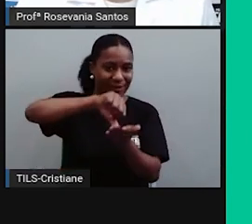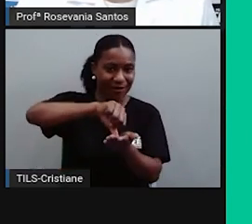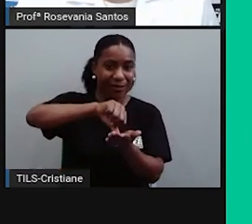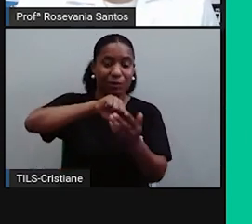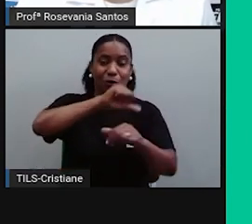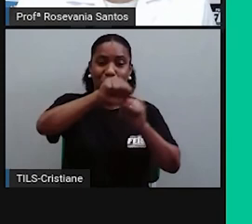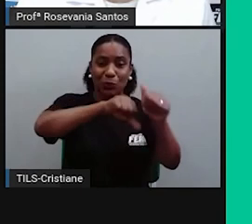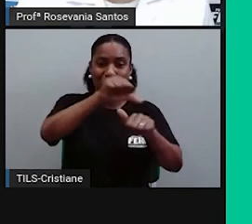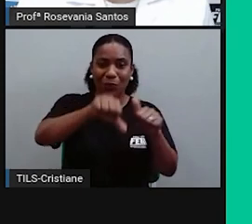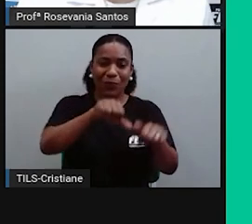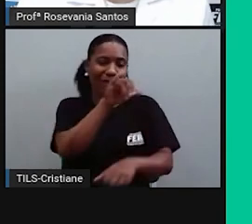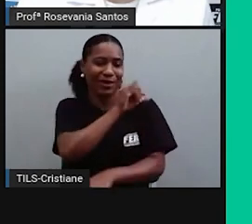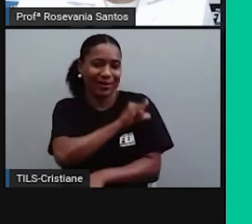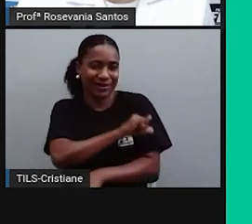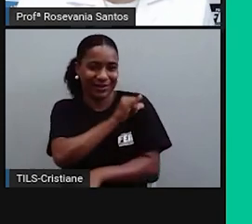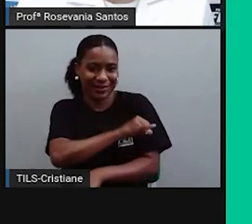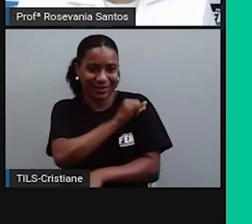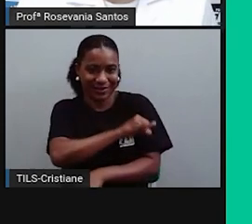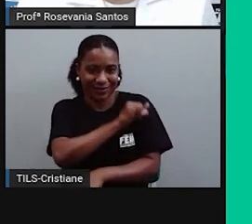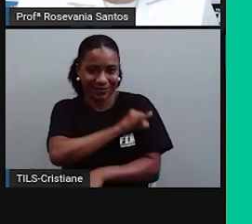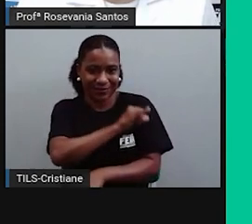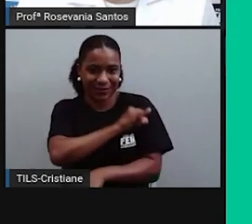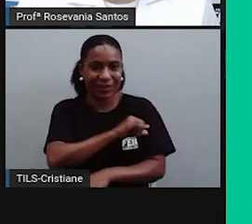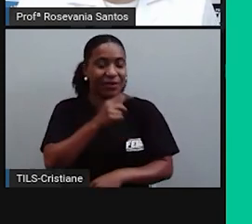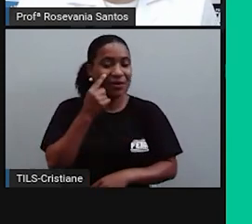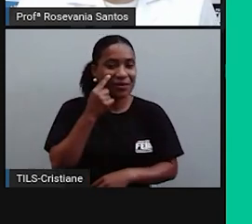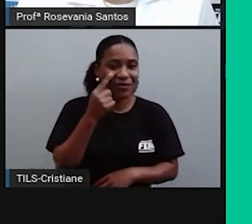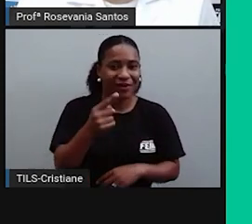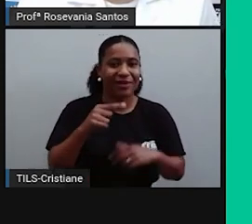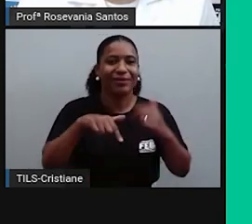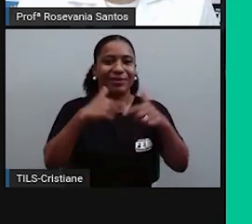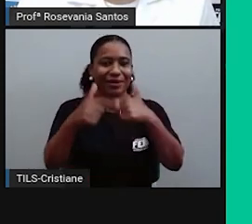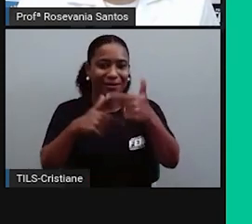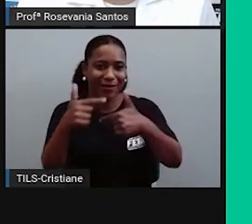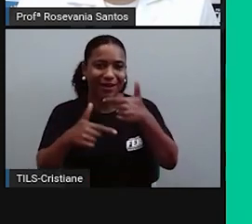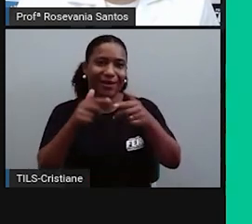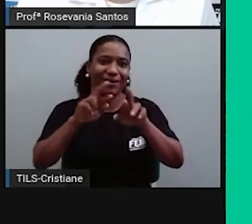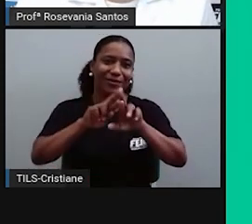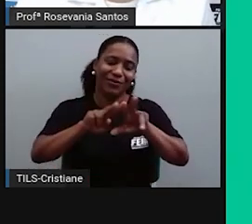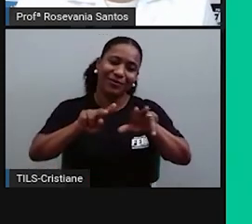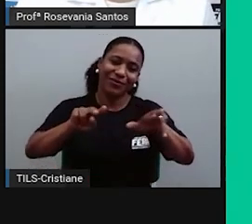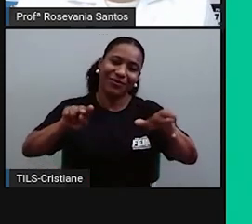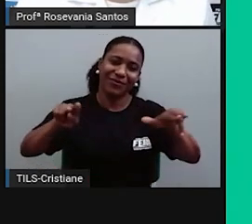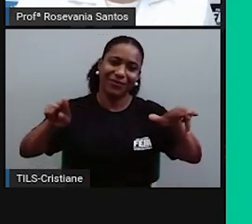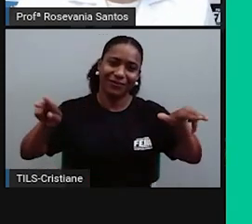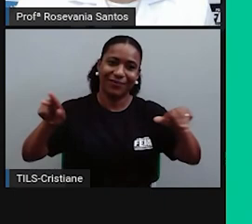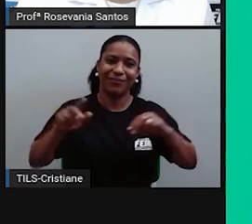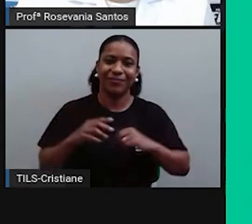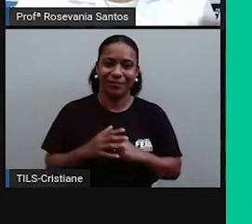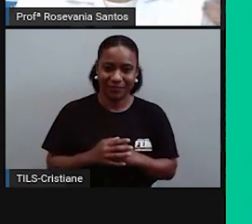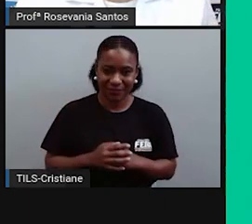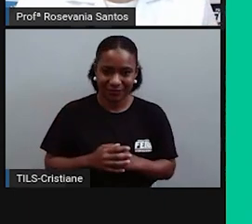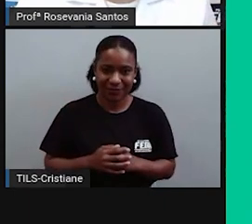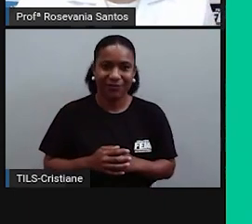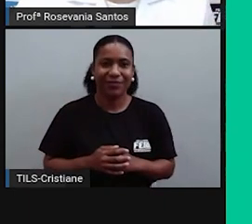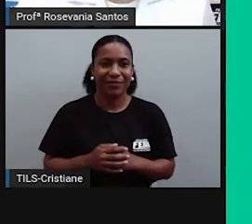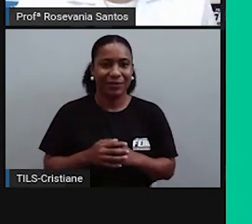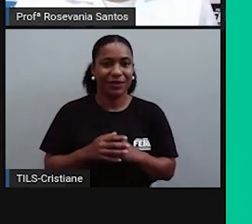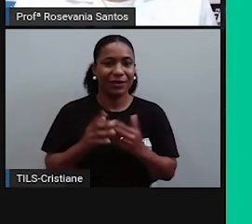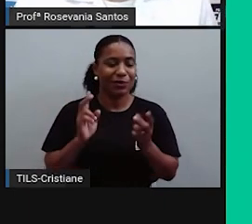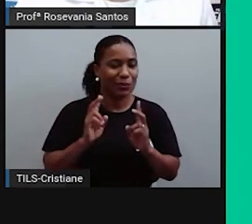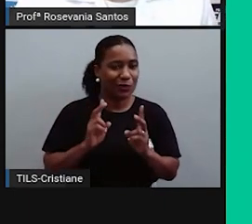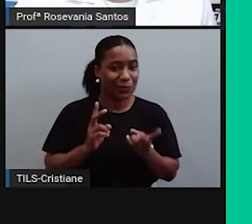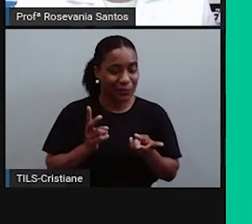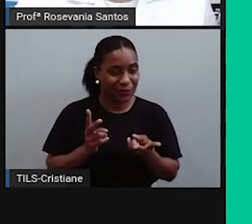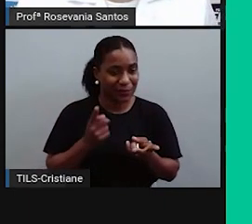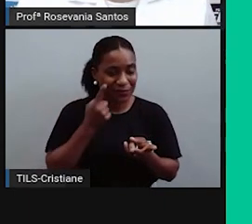Houve deslocamento de inúmeras atividades. Como vocês estão percebendo aí. não enviou. Que aí, agora, continuou com Brasil. Continuou